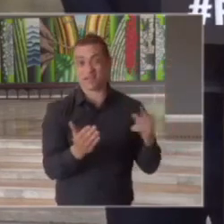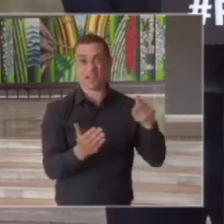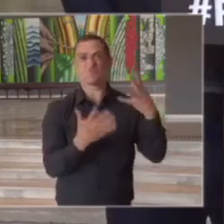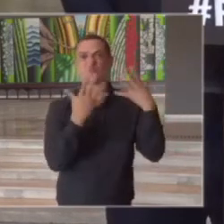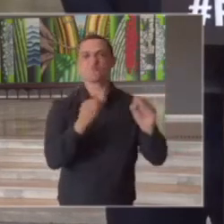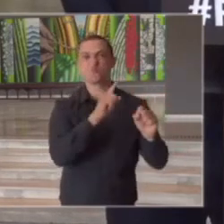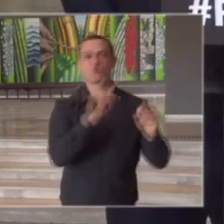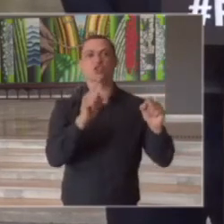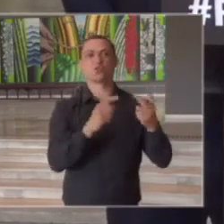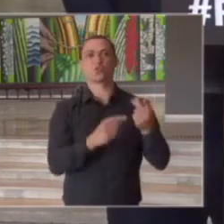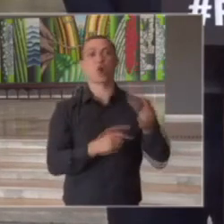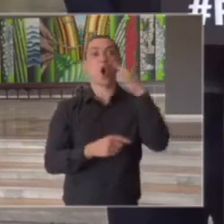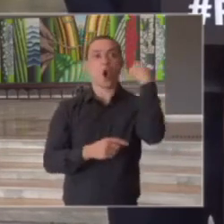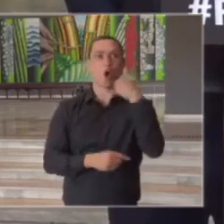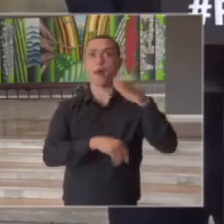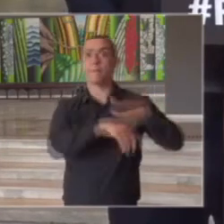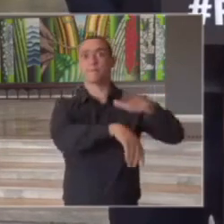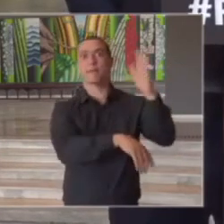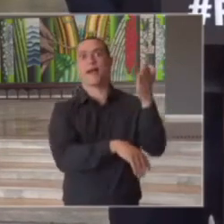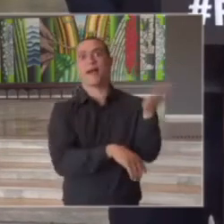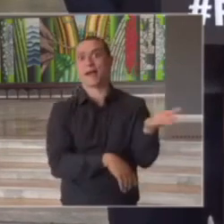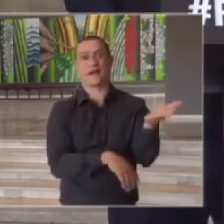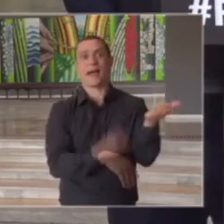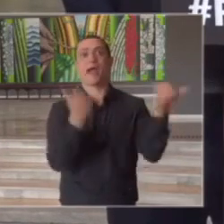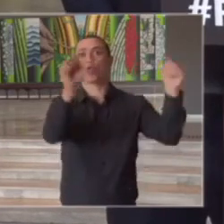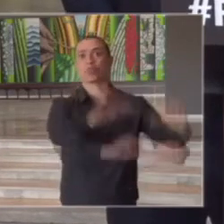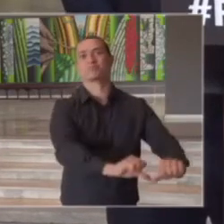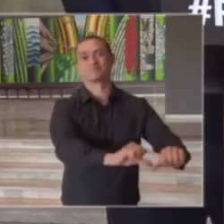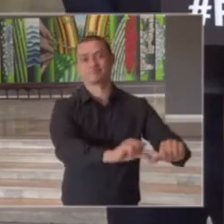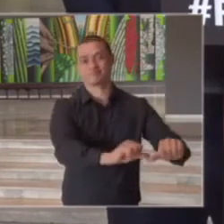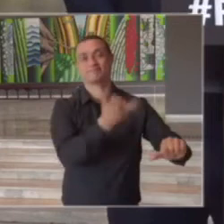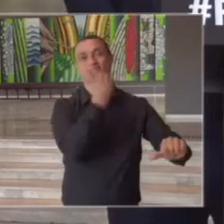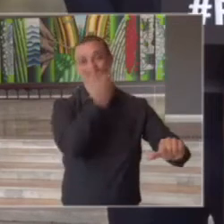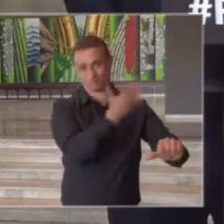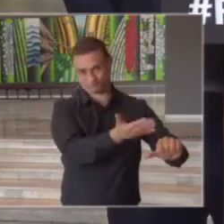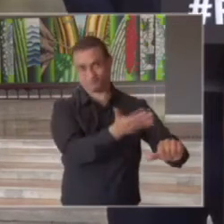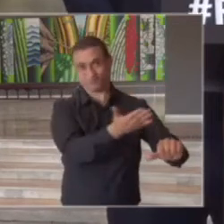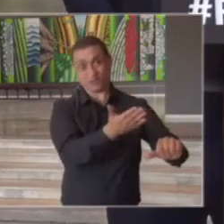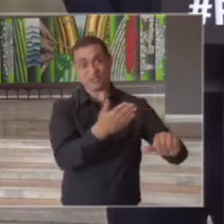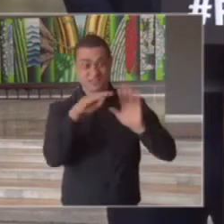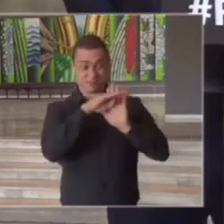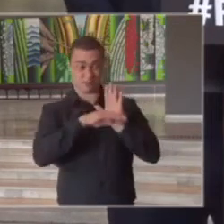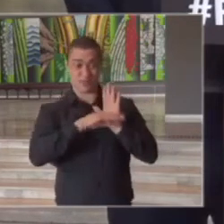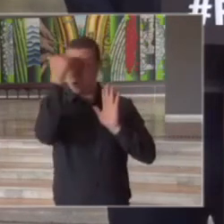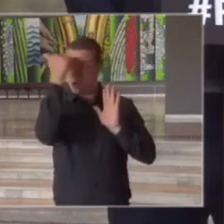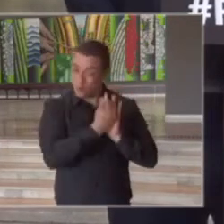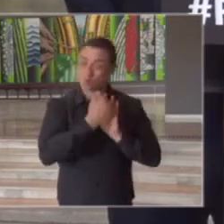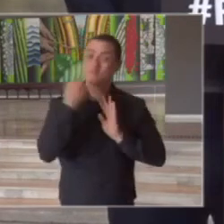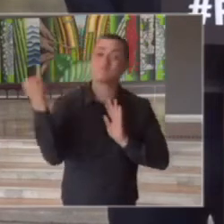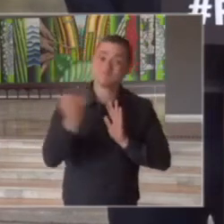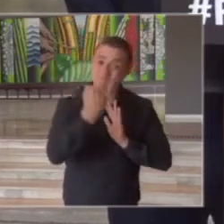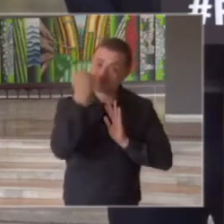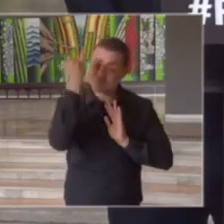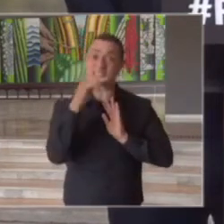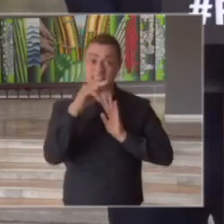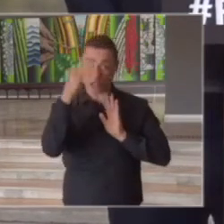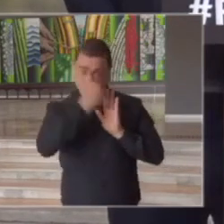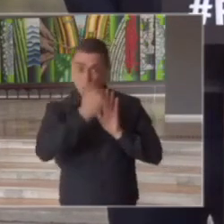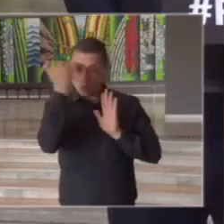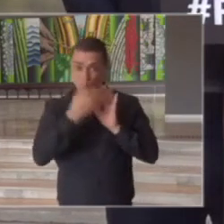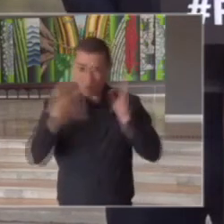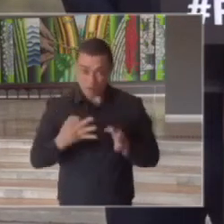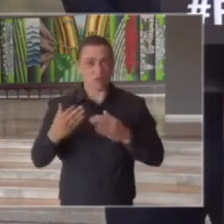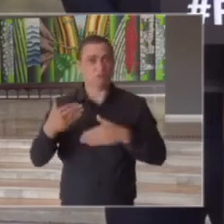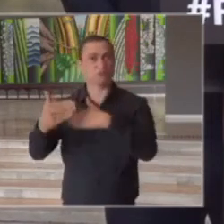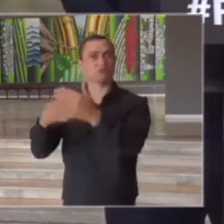com duração de horários a mais então é muito importante a gente seguir aquele momento para que a gente possa sair mais